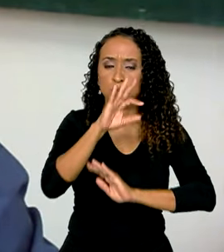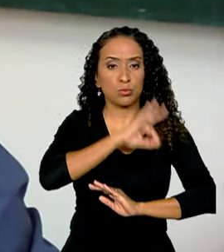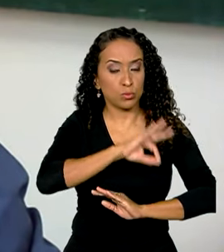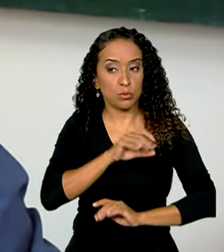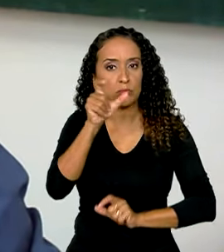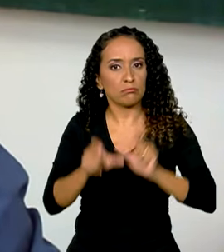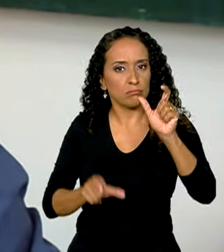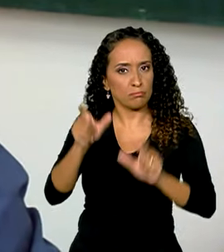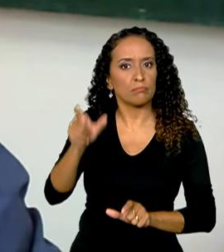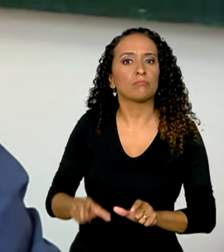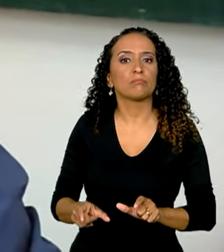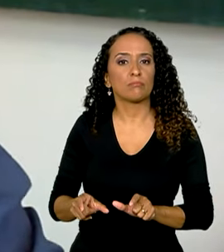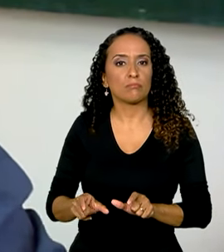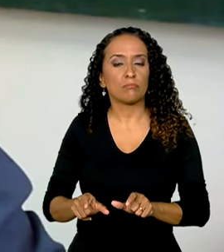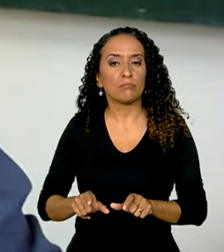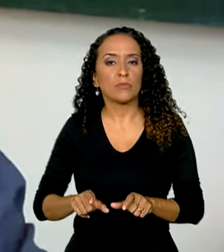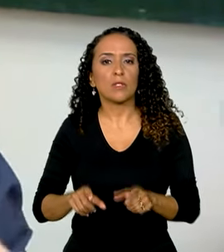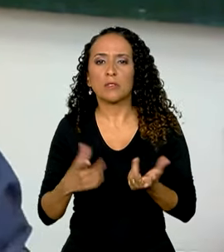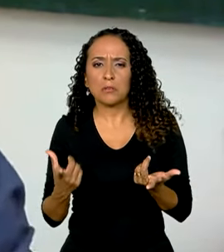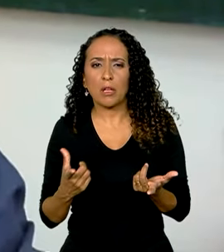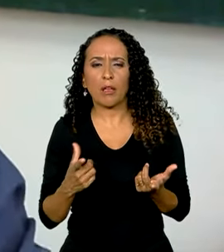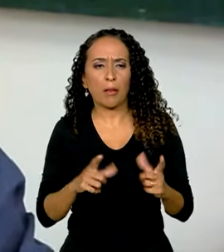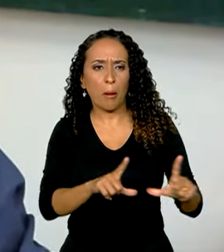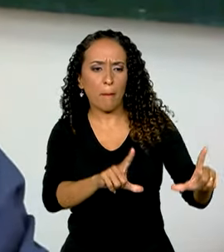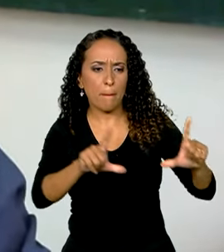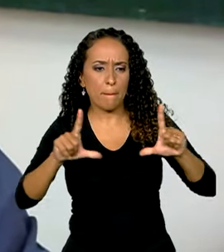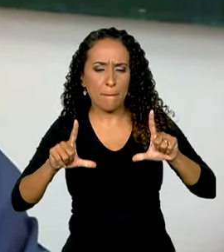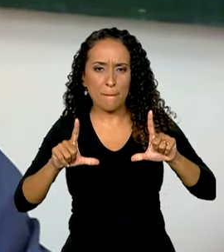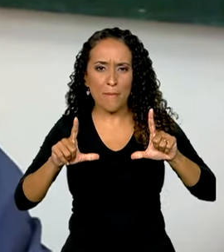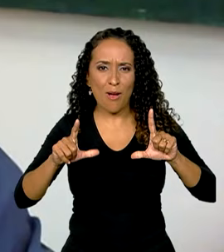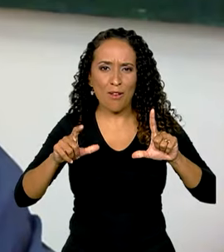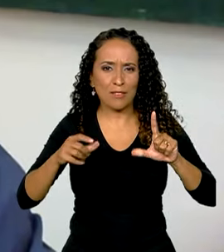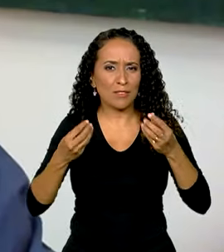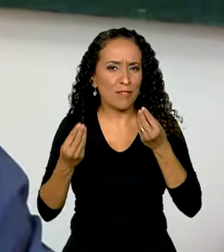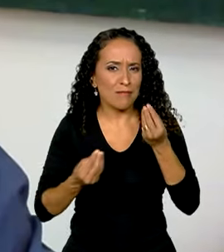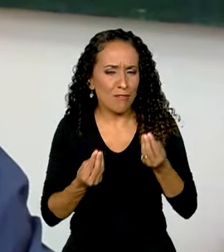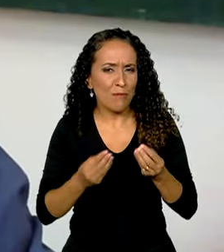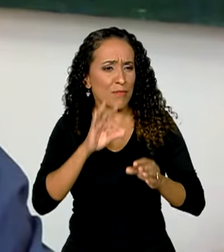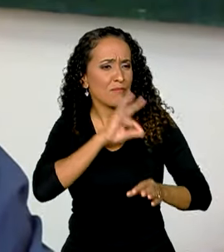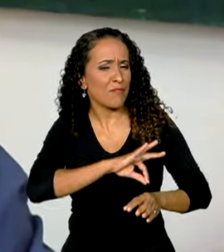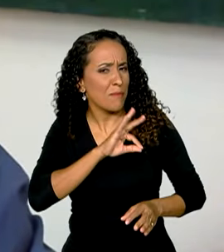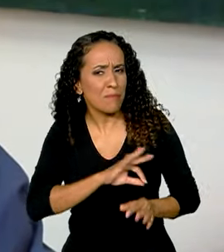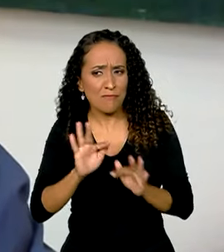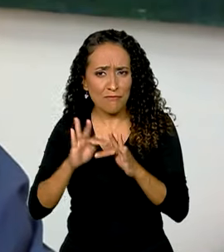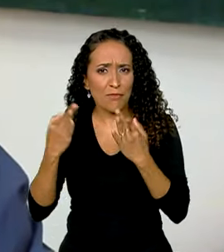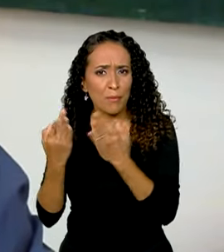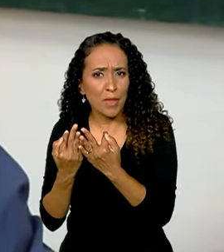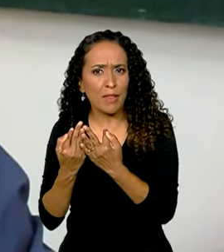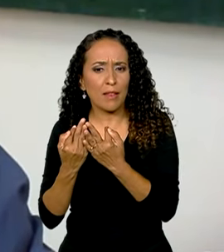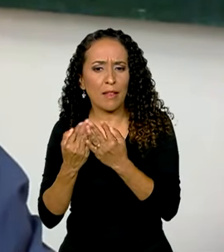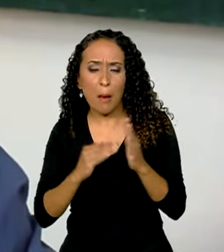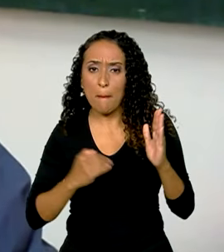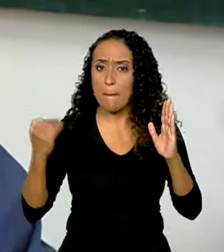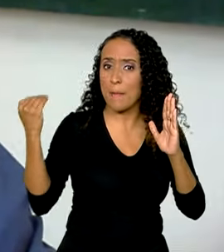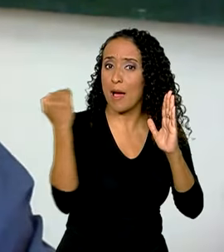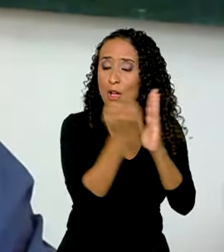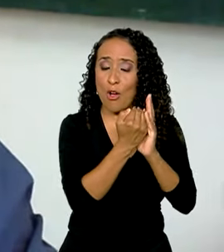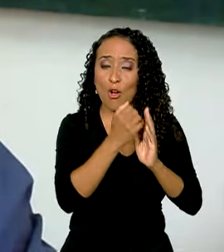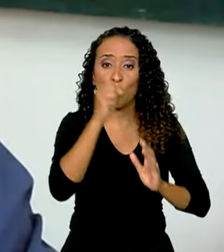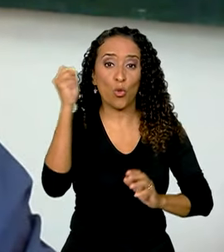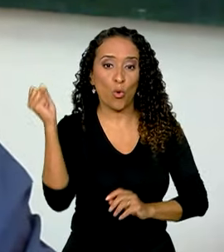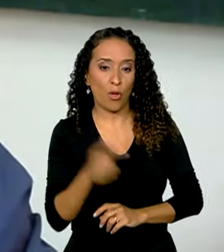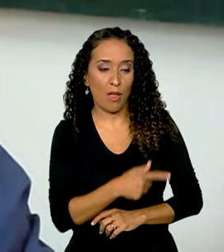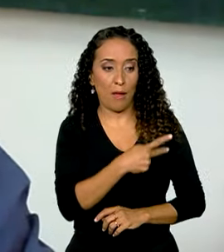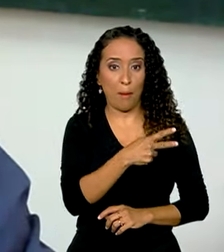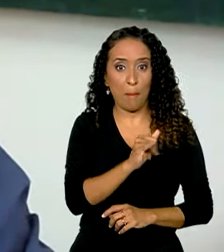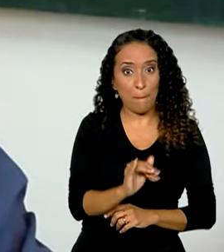das pessoas, se fosse uma foto do bolso das pessoas, das famílias, muito maior que o crescimento do PIB, que inclusive